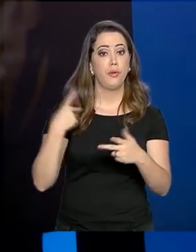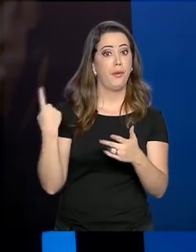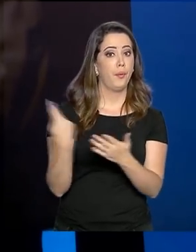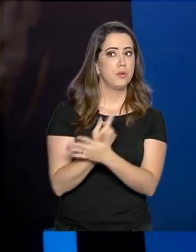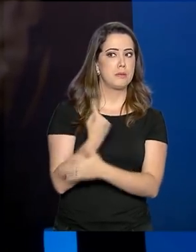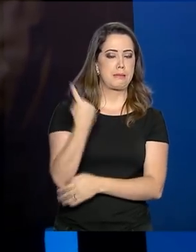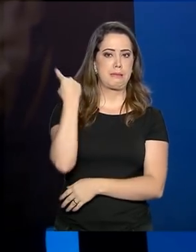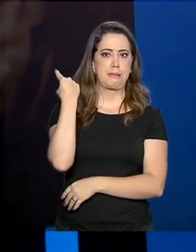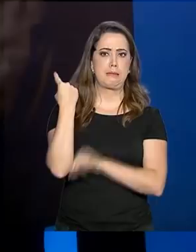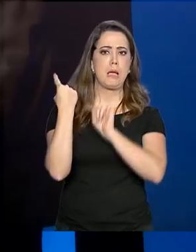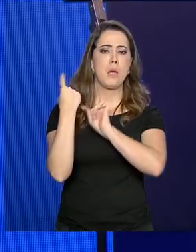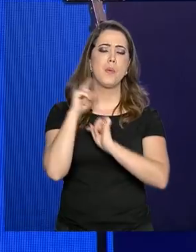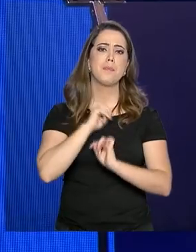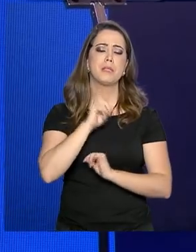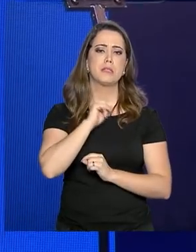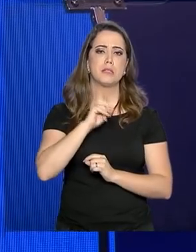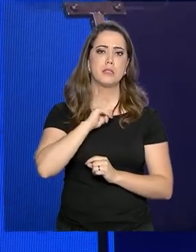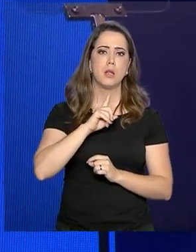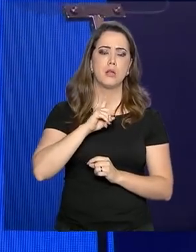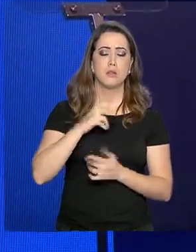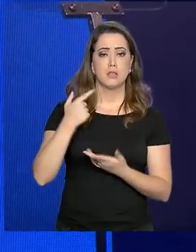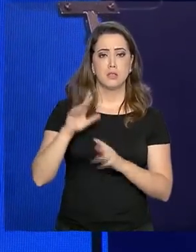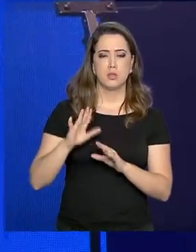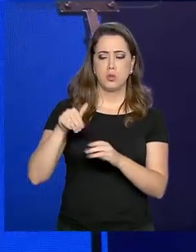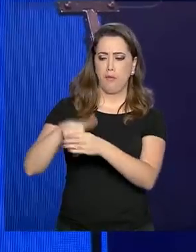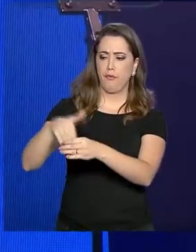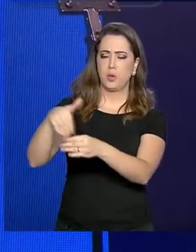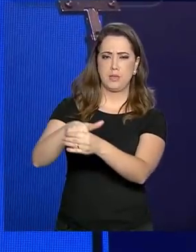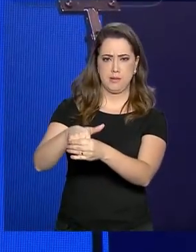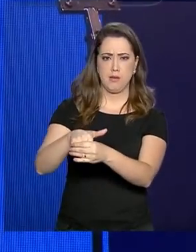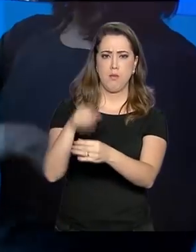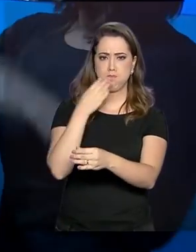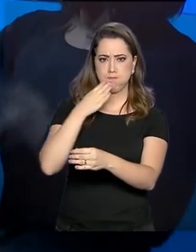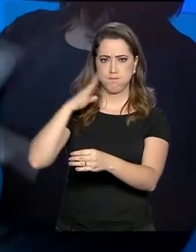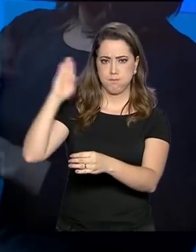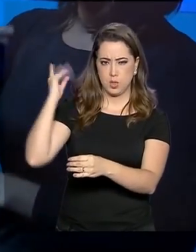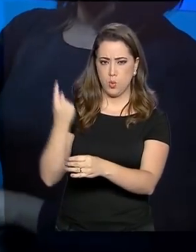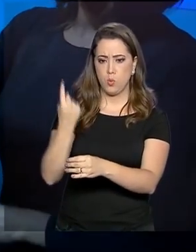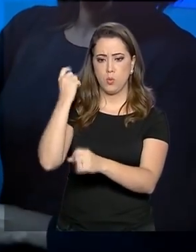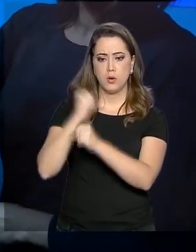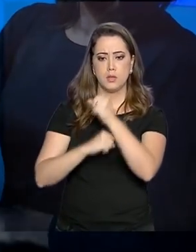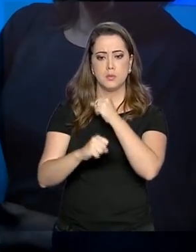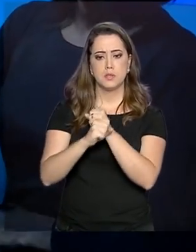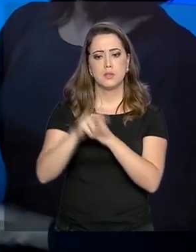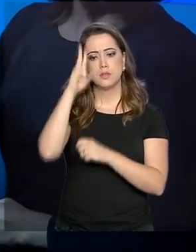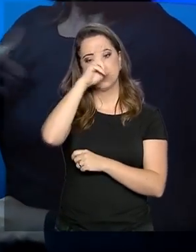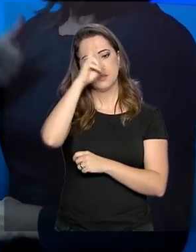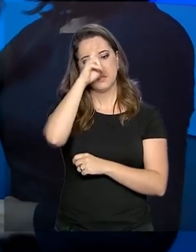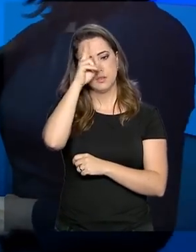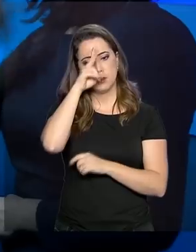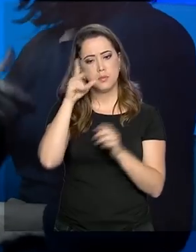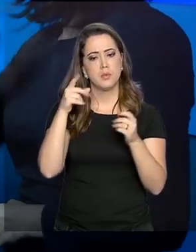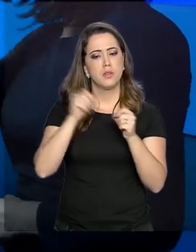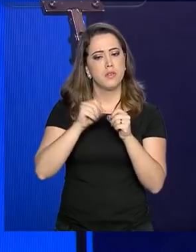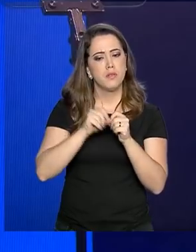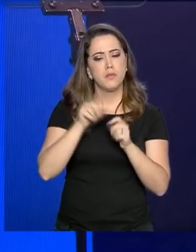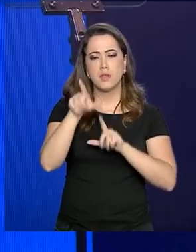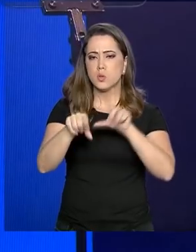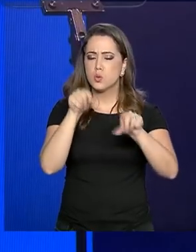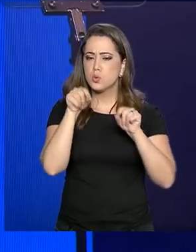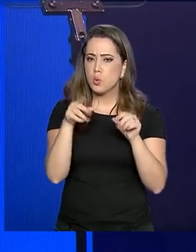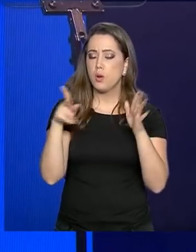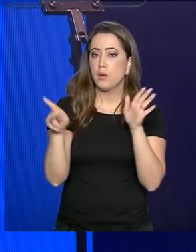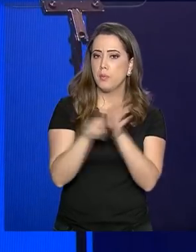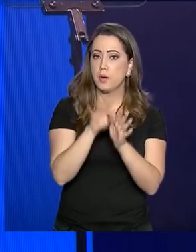sofreu em juiz de fora durante as eleições no ano passado e lembrou o fato de ter feito indicações baseadas em critérios